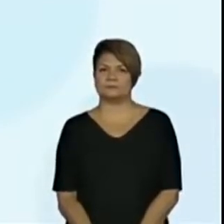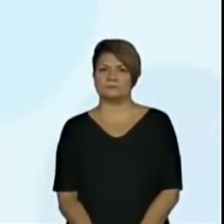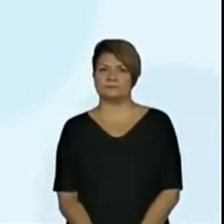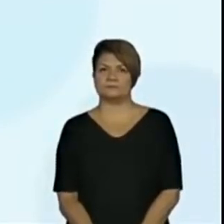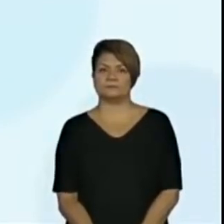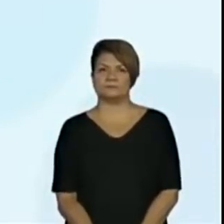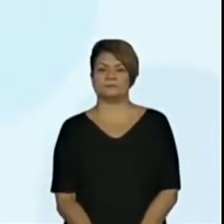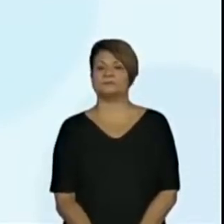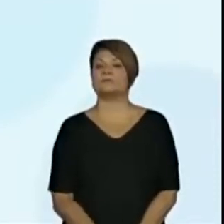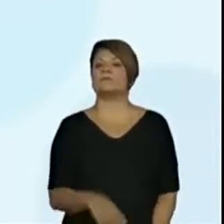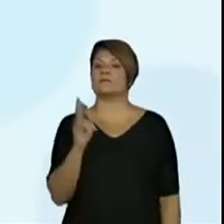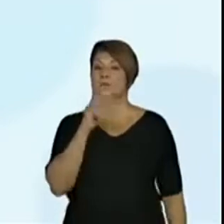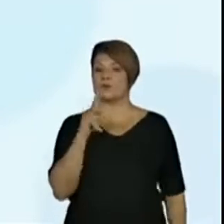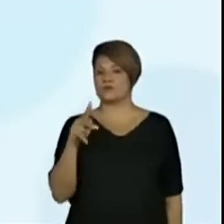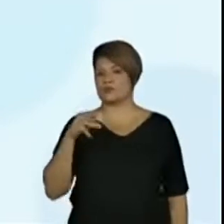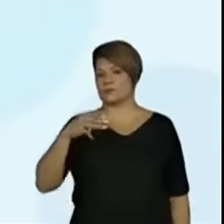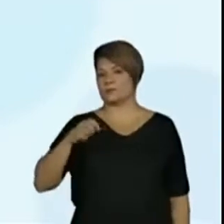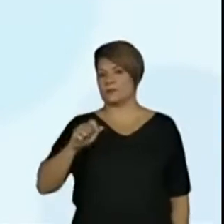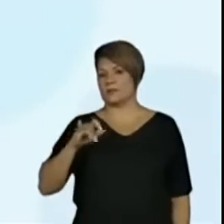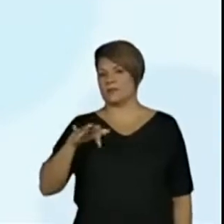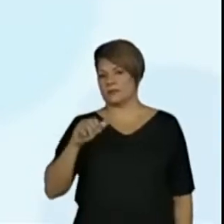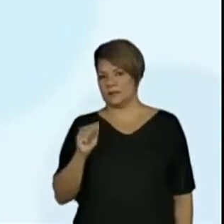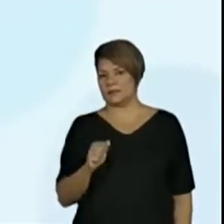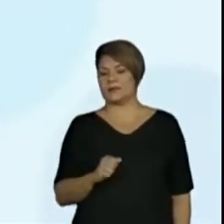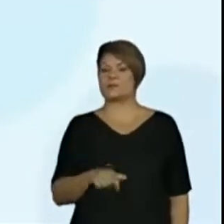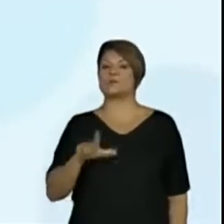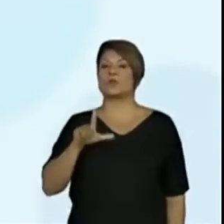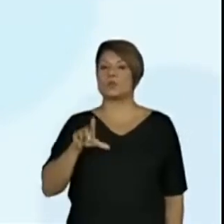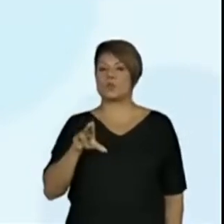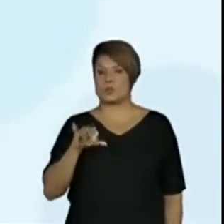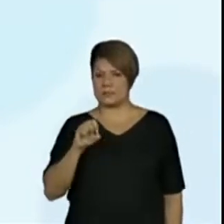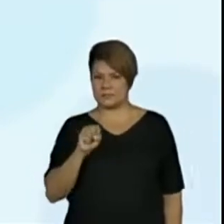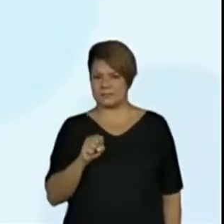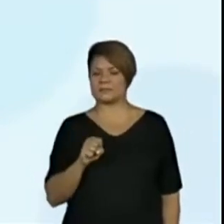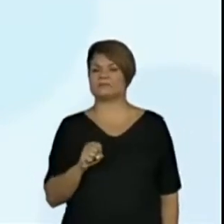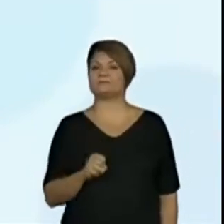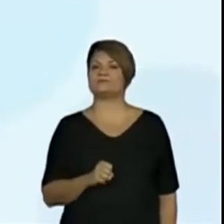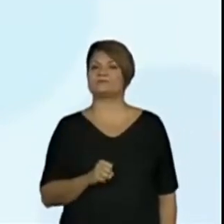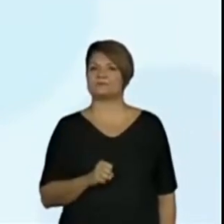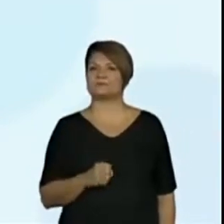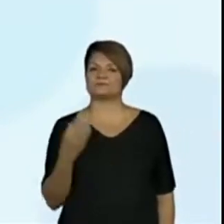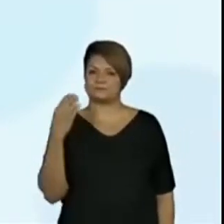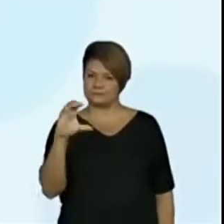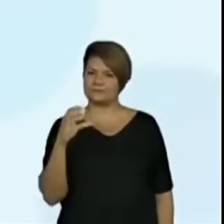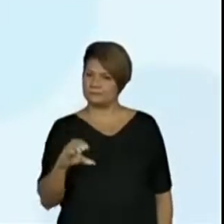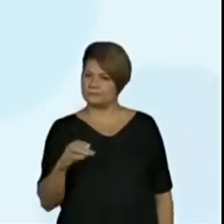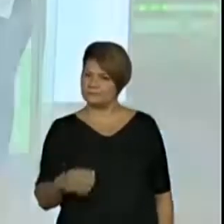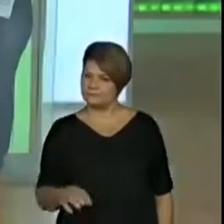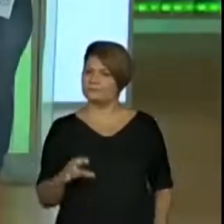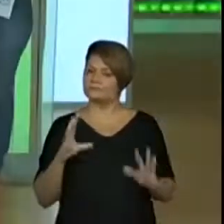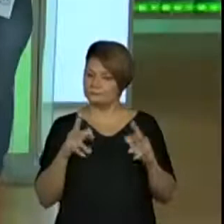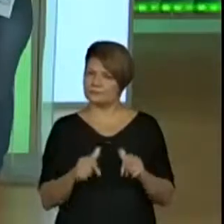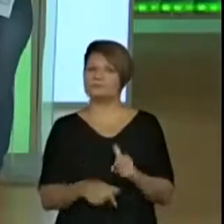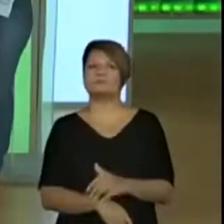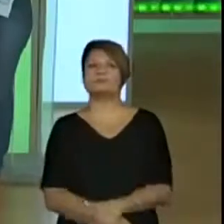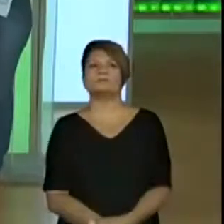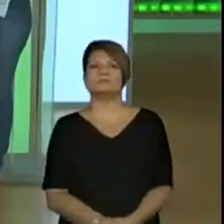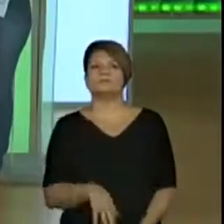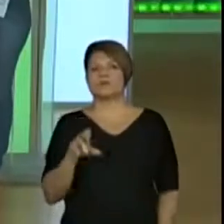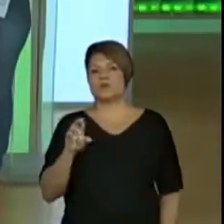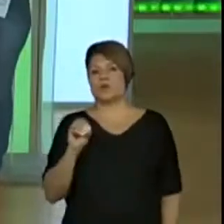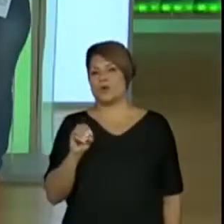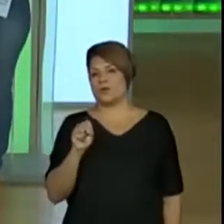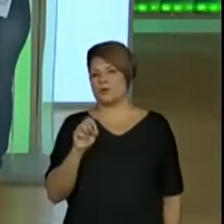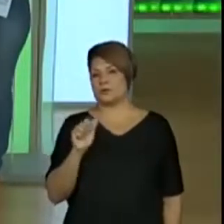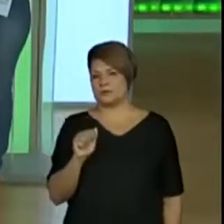A professora Maria falou que o Luiz Fernando também está acertando tudo. Isso aí. Rosa, muito obrigada